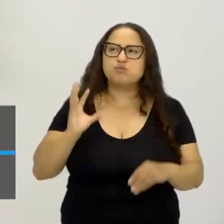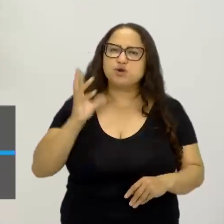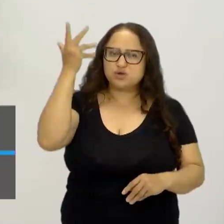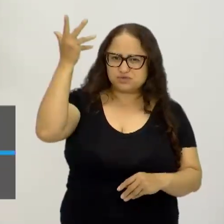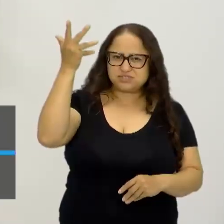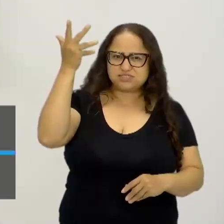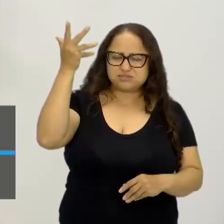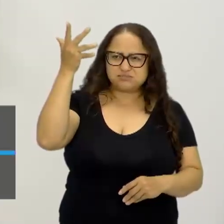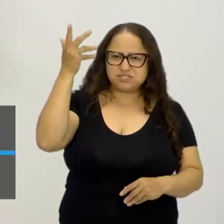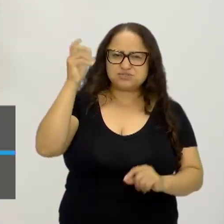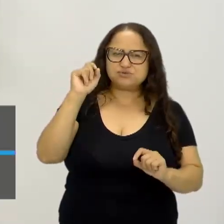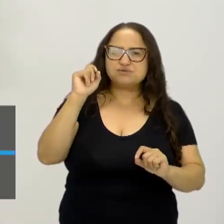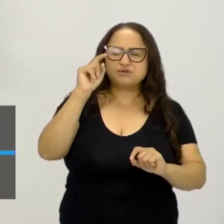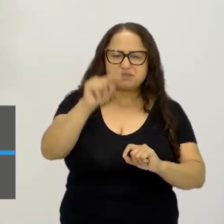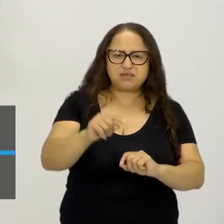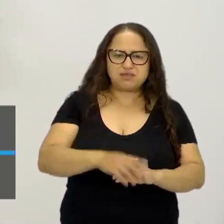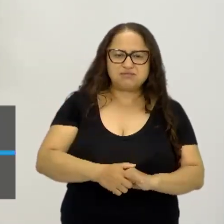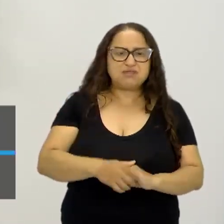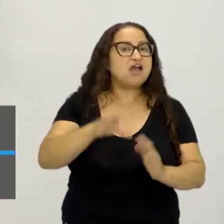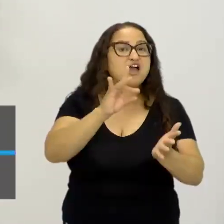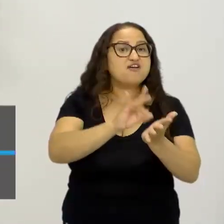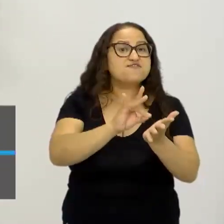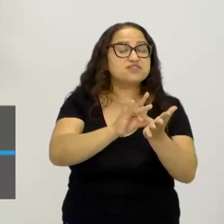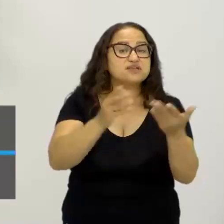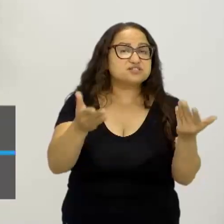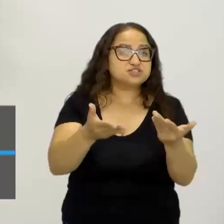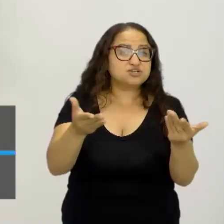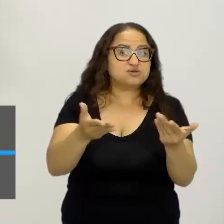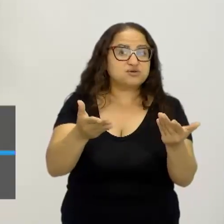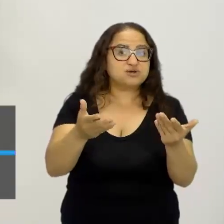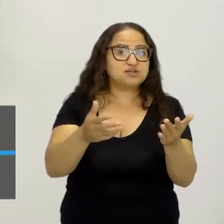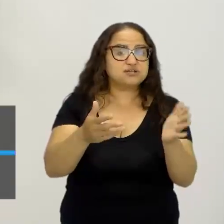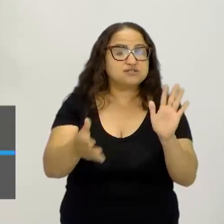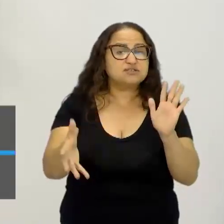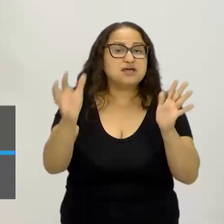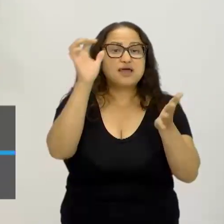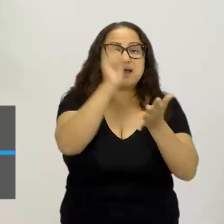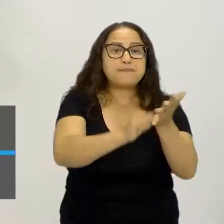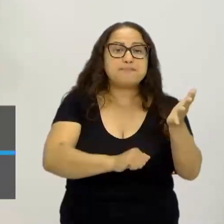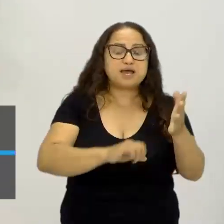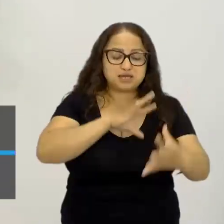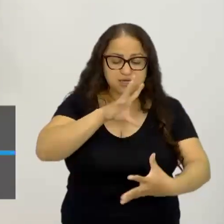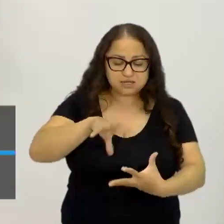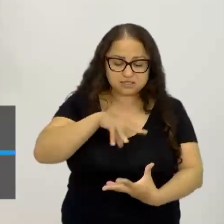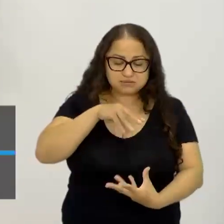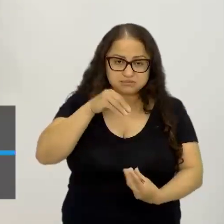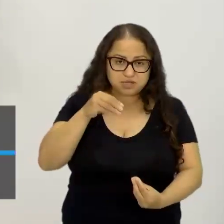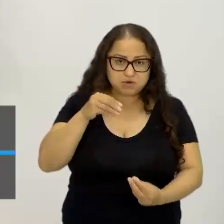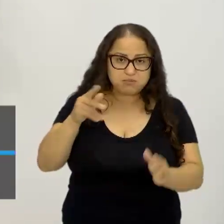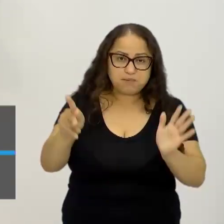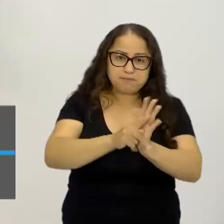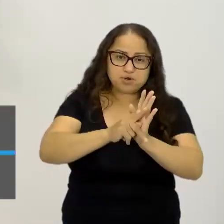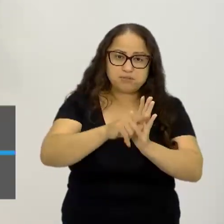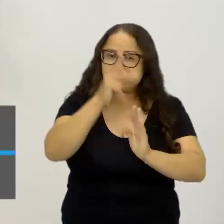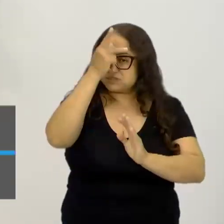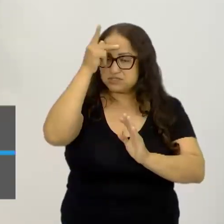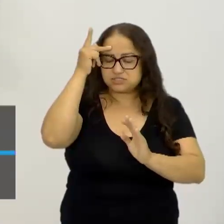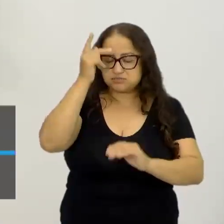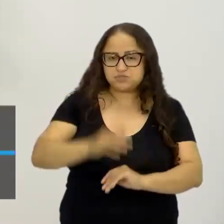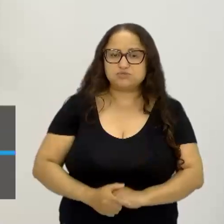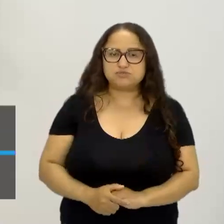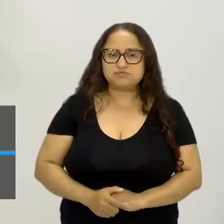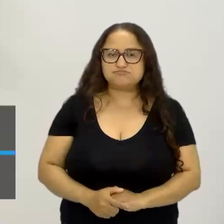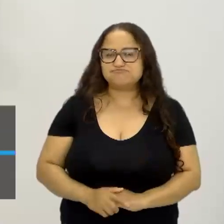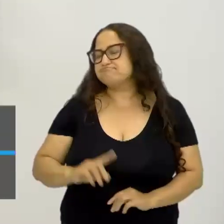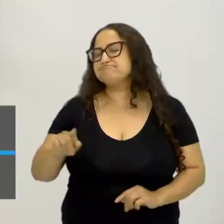um fato, etc. A verdade, agora, vai ser inscrita na alma das pessoas. Então, o objeto da lei,